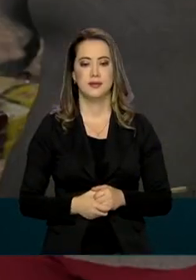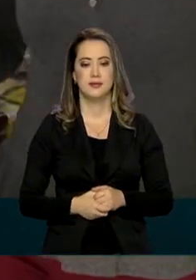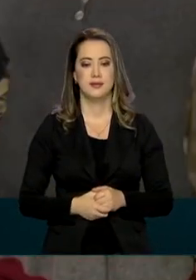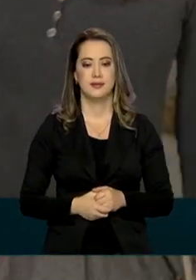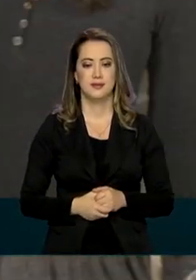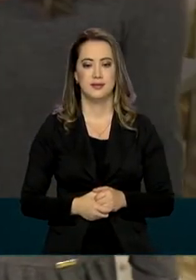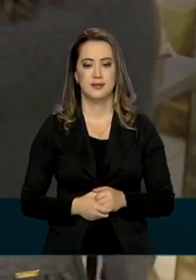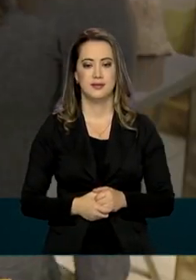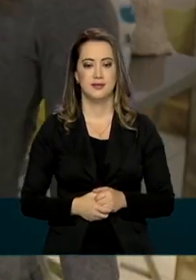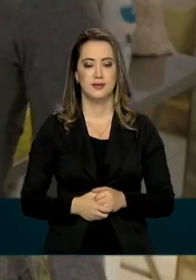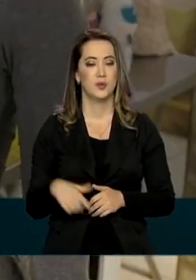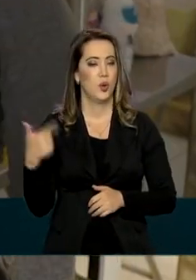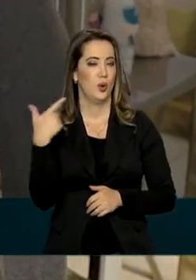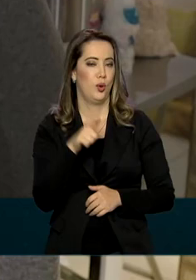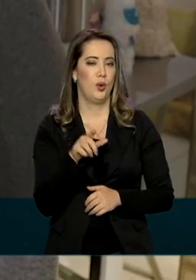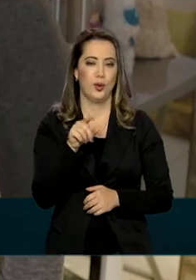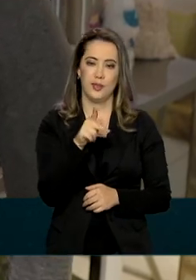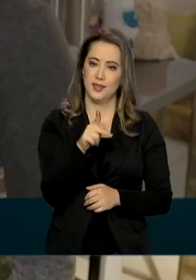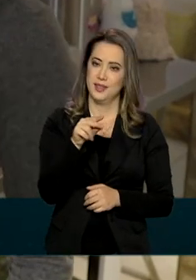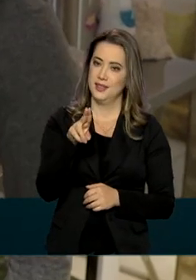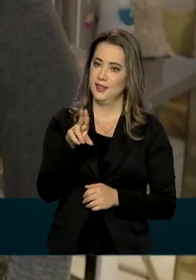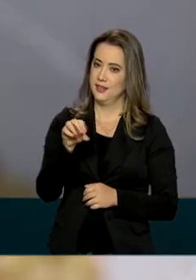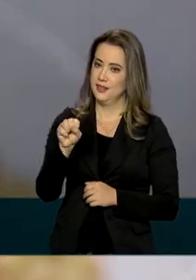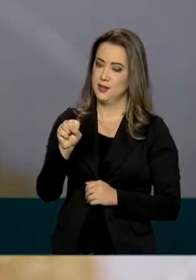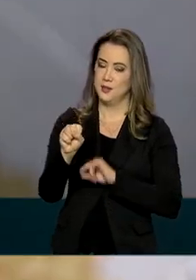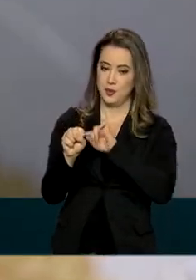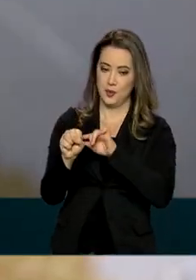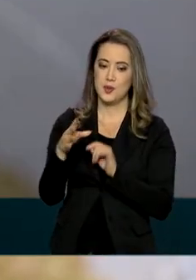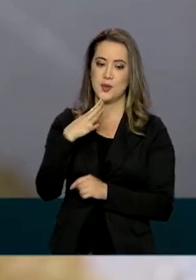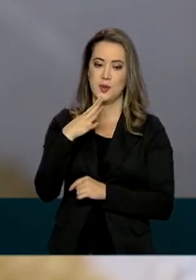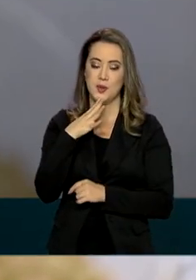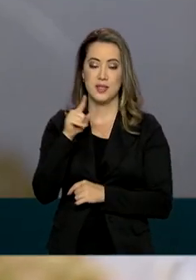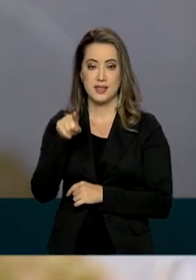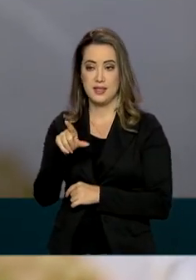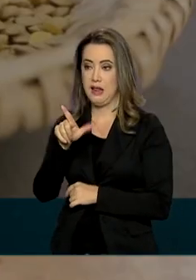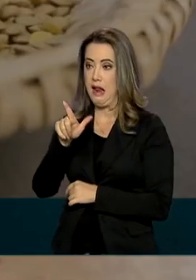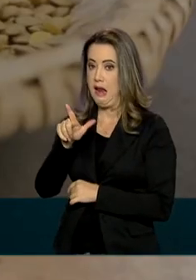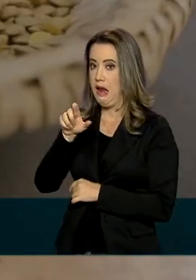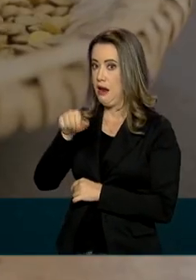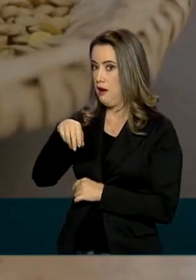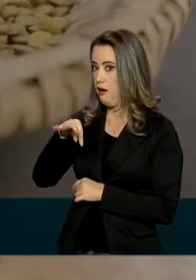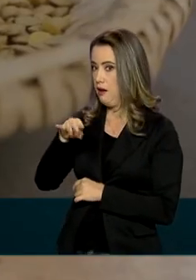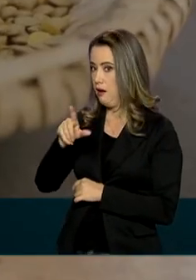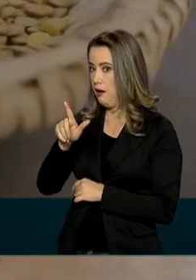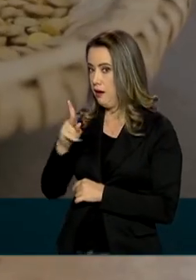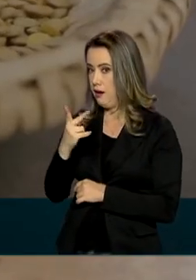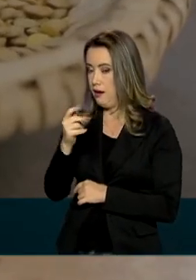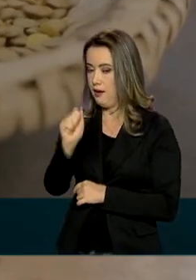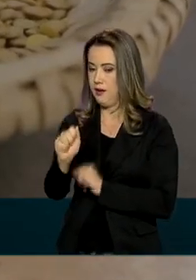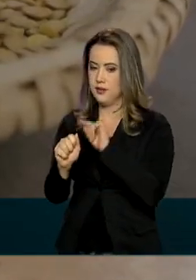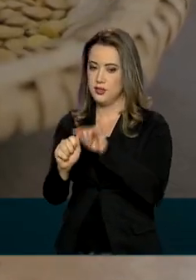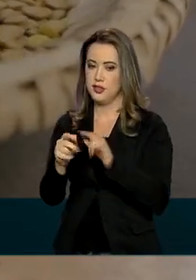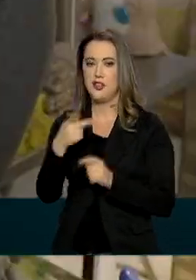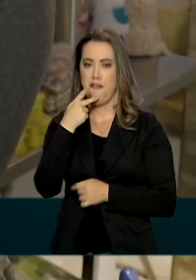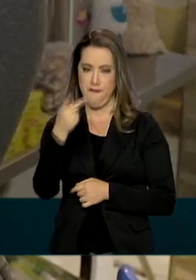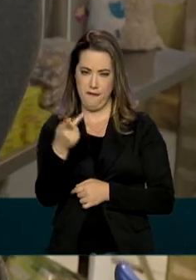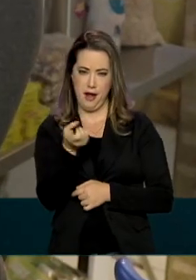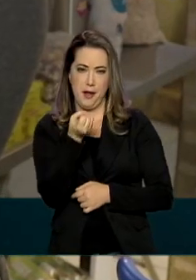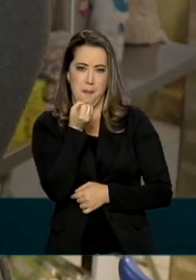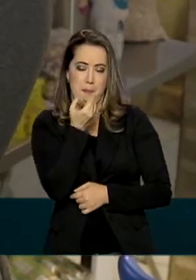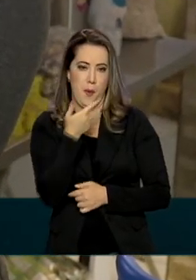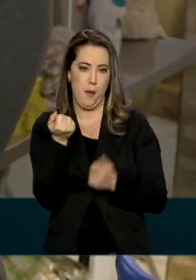Outra pulse conhecida e apreciada é a lentilha. Para alguns é símbolo de sorte.